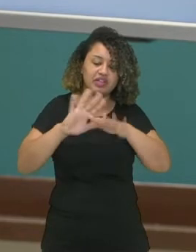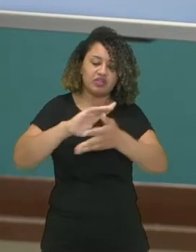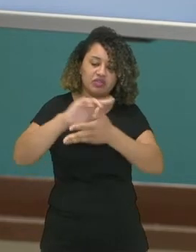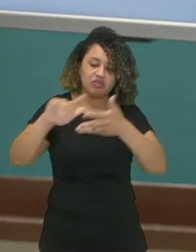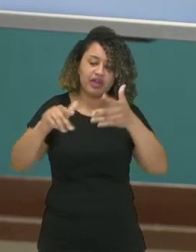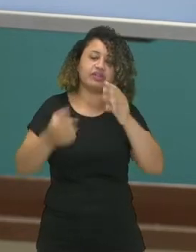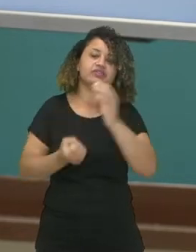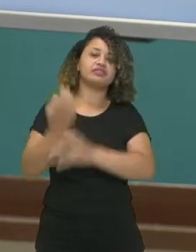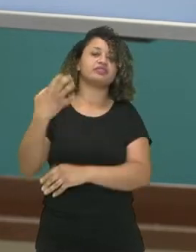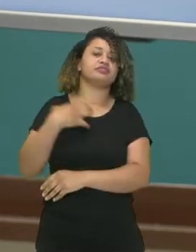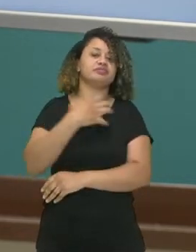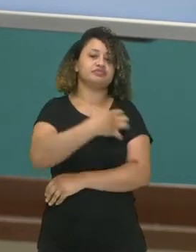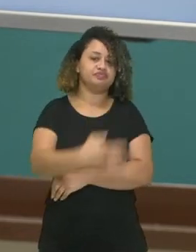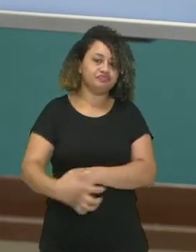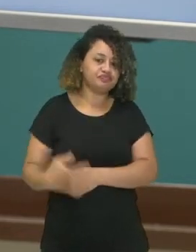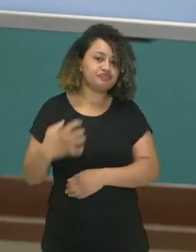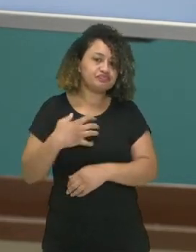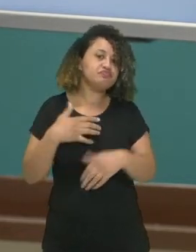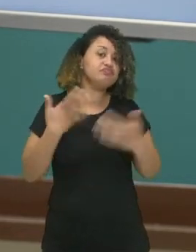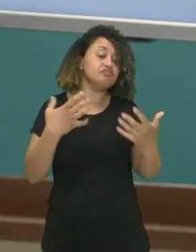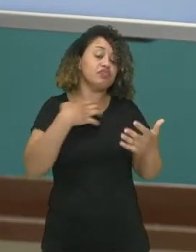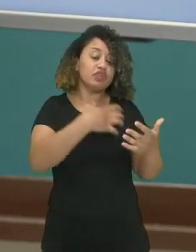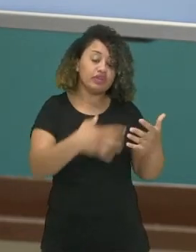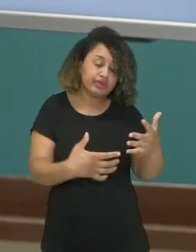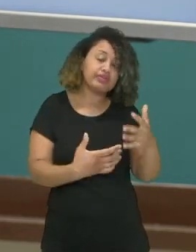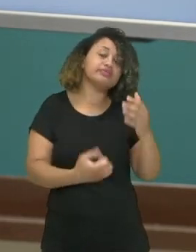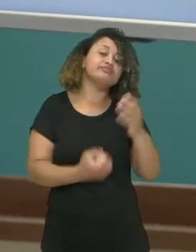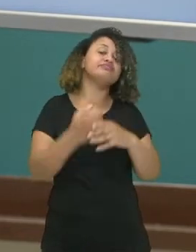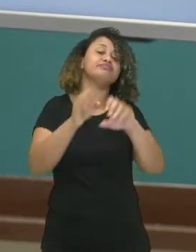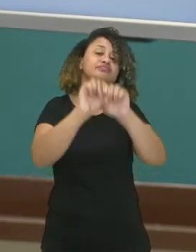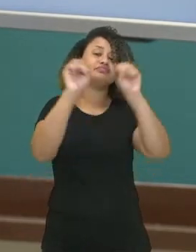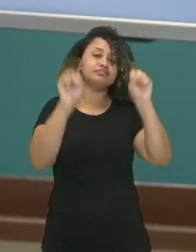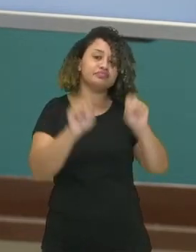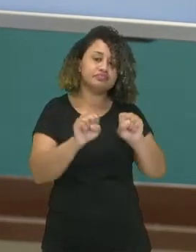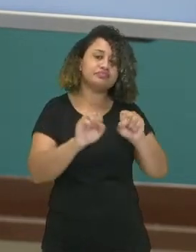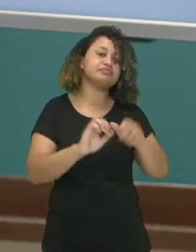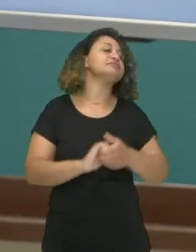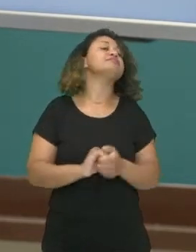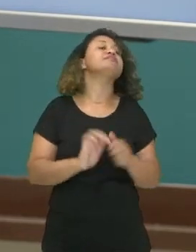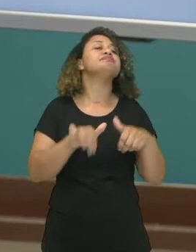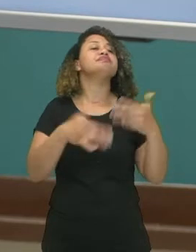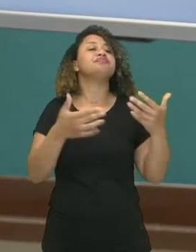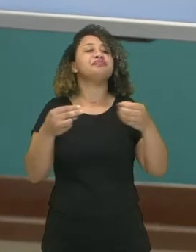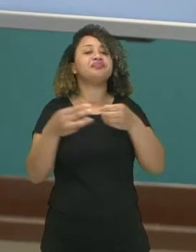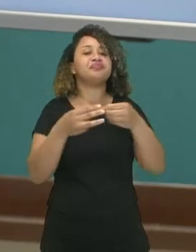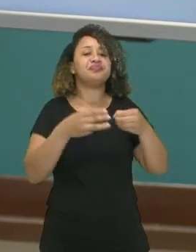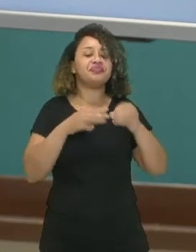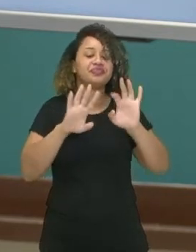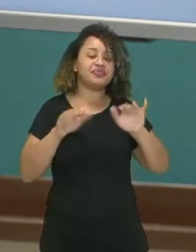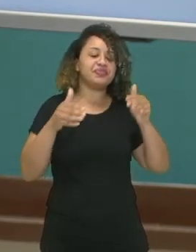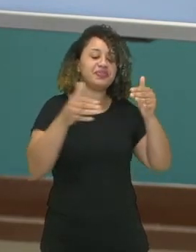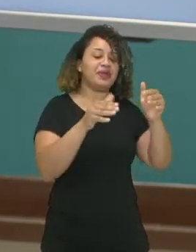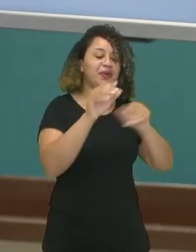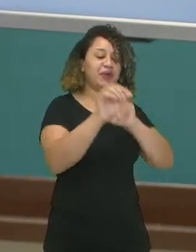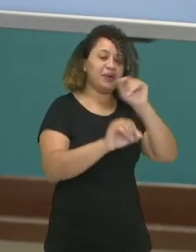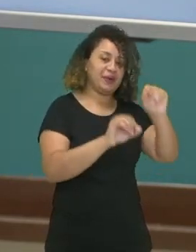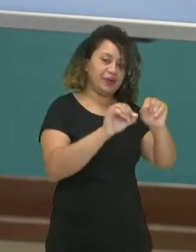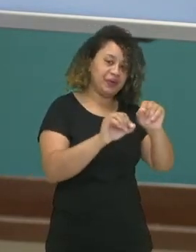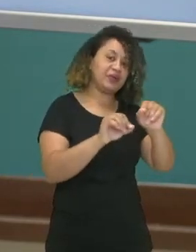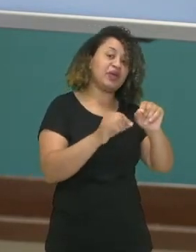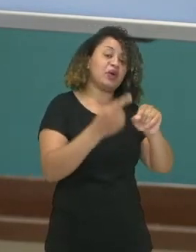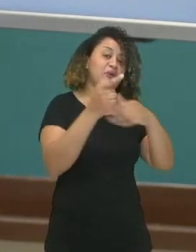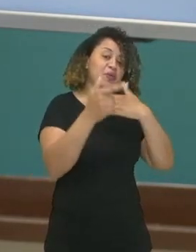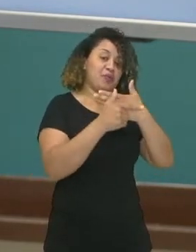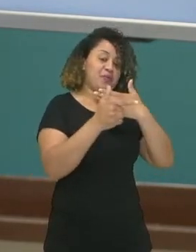juntam e formam órgãos. E esses órgãos formam sistemas. E essas células são especializadas numa